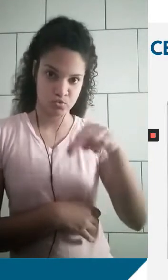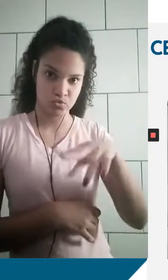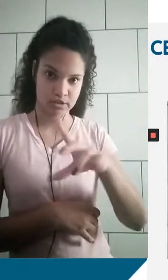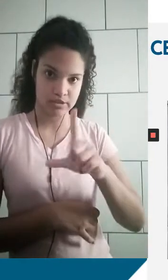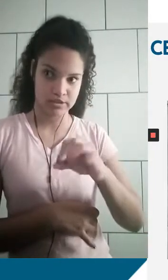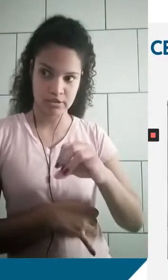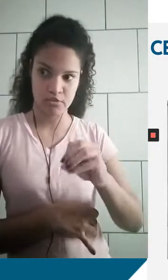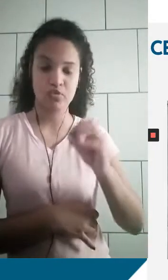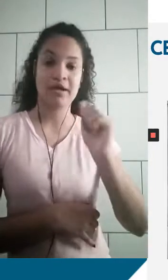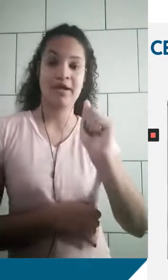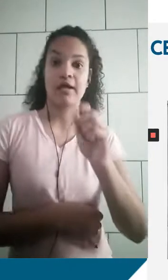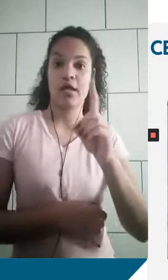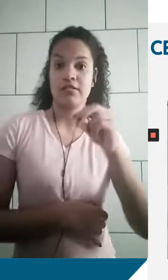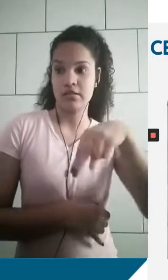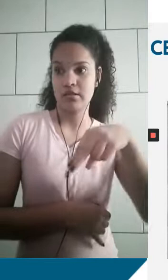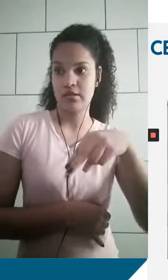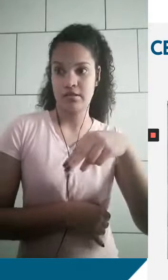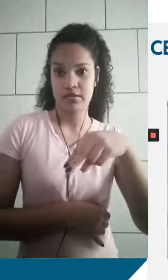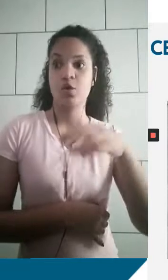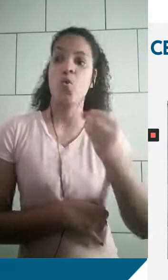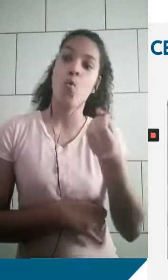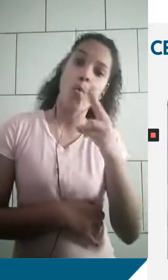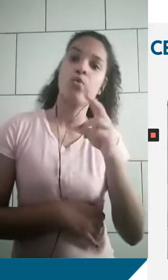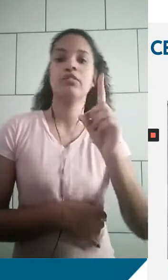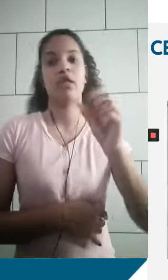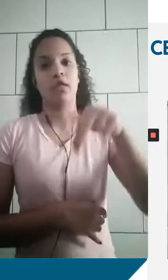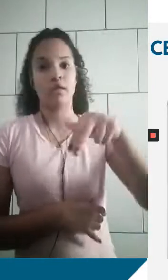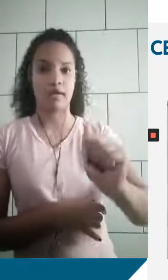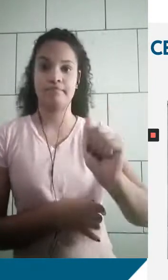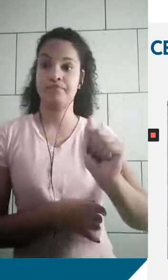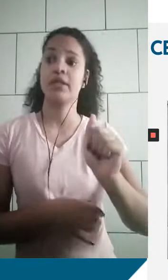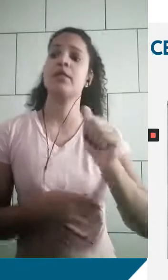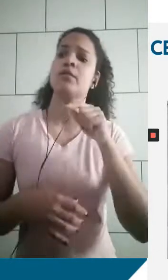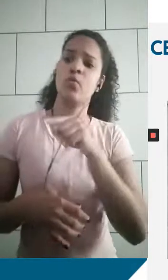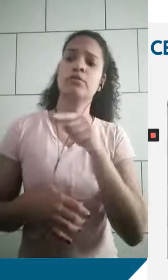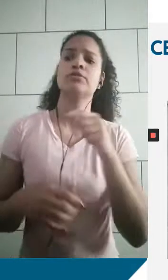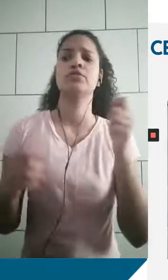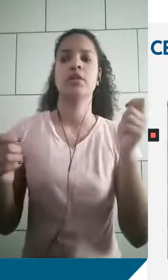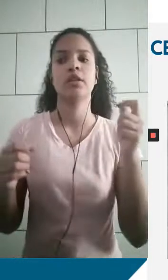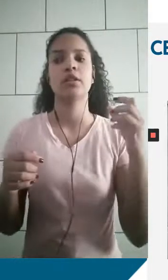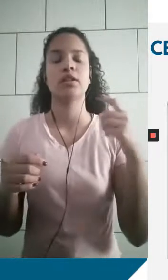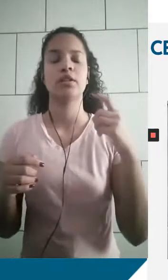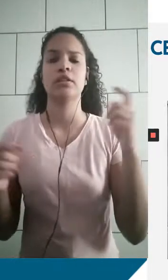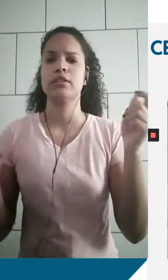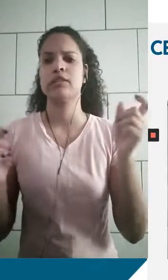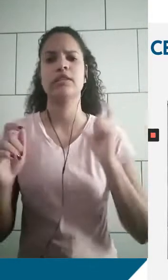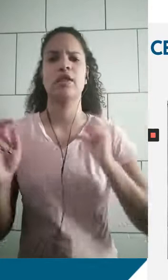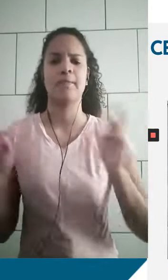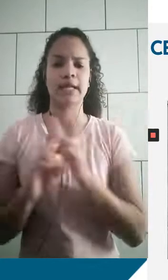Por quê? Porque o DNA é considerado o material genético das células. Há uma relação que vocês podem discutir